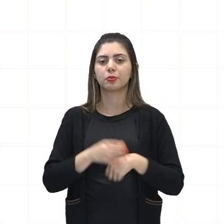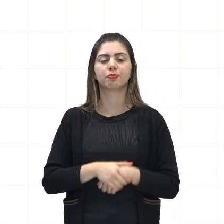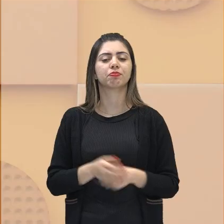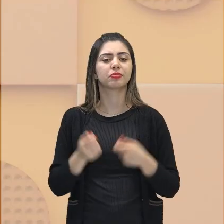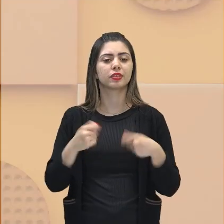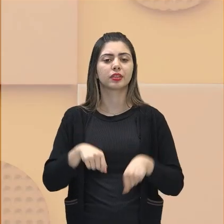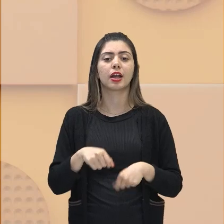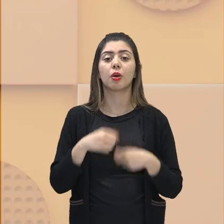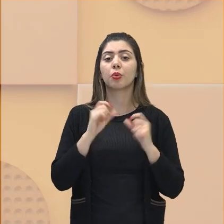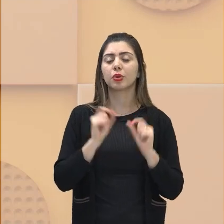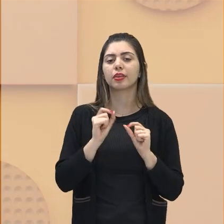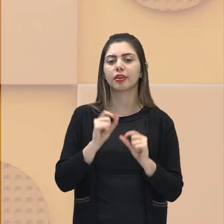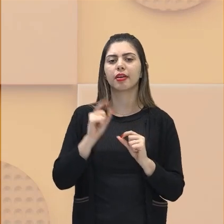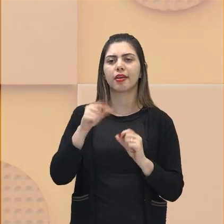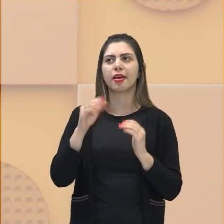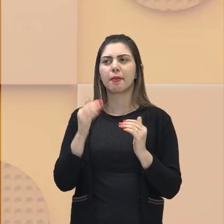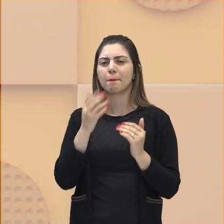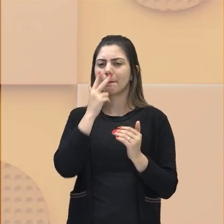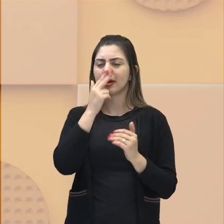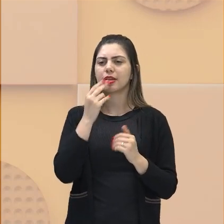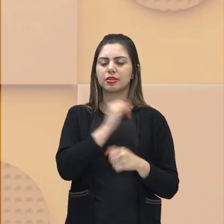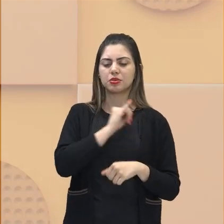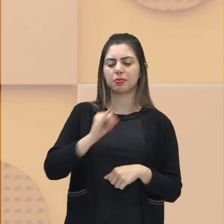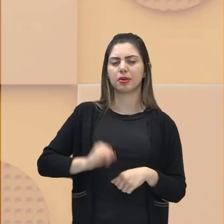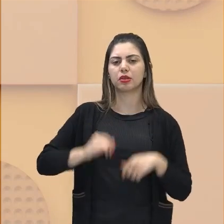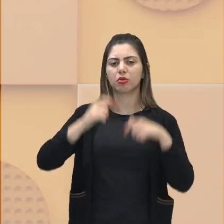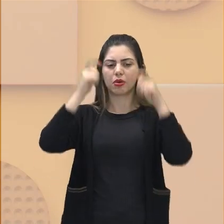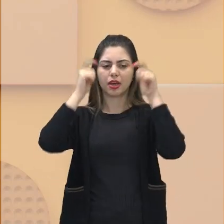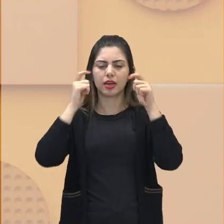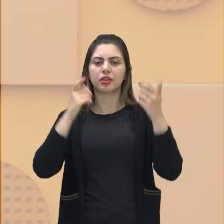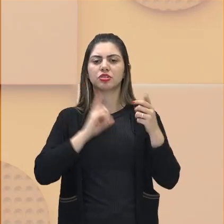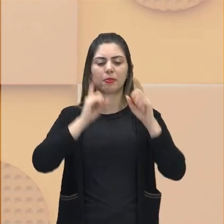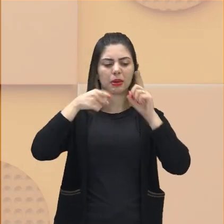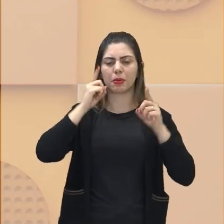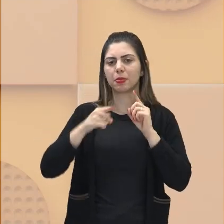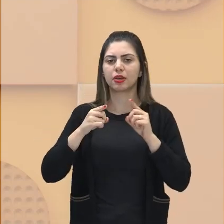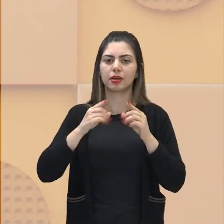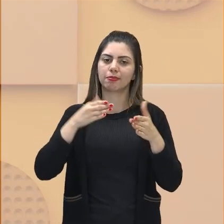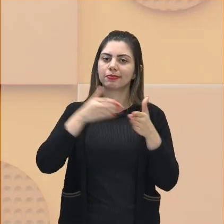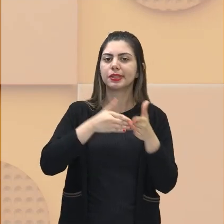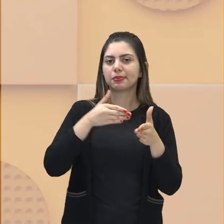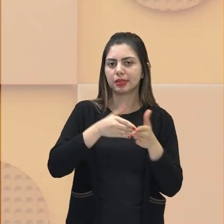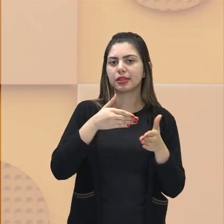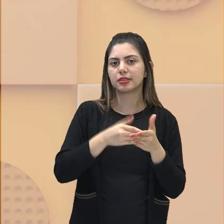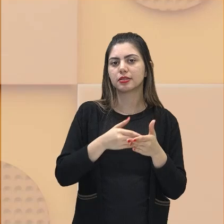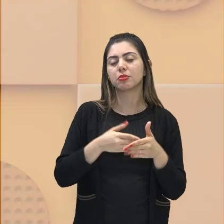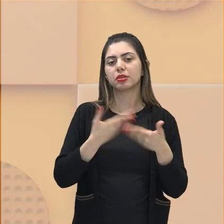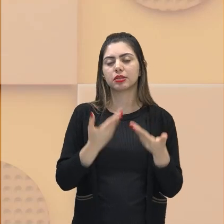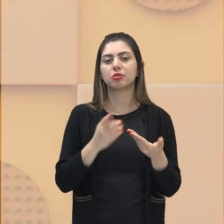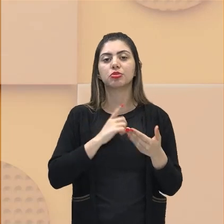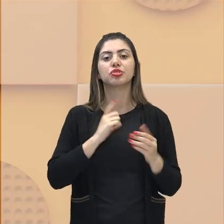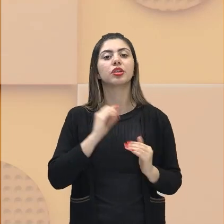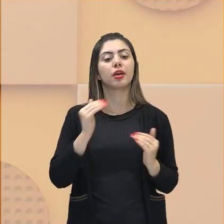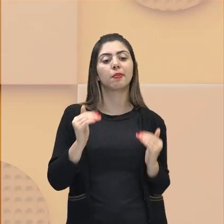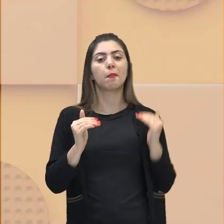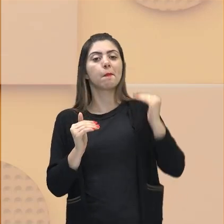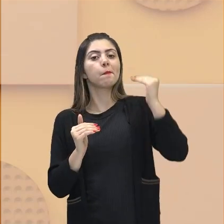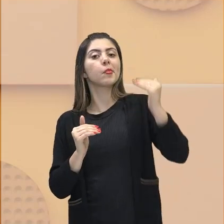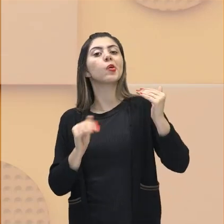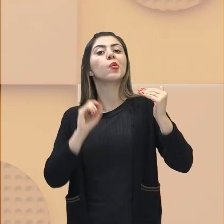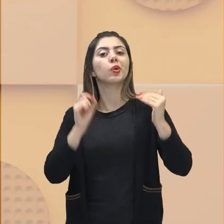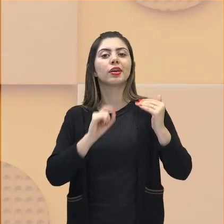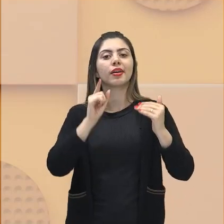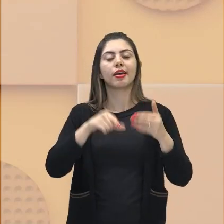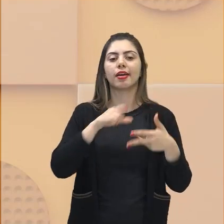poderes do monarca fosse limitado. Era o parlamento quem governava de fato, e o monarca estava ali apenas como